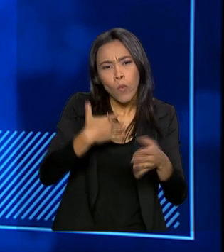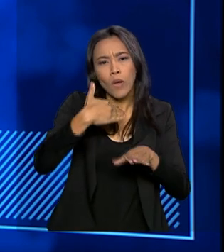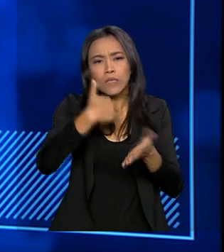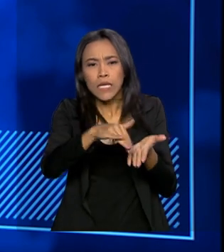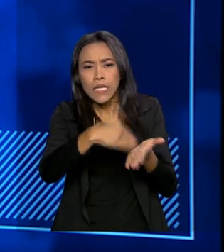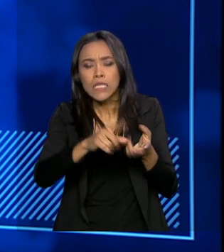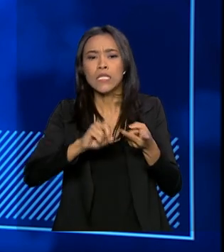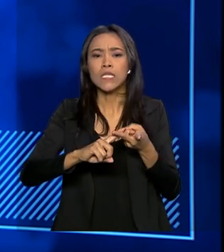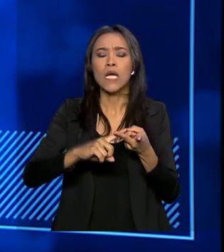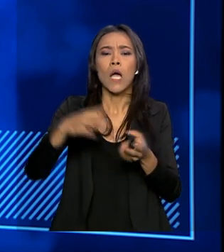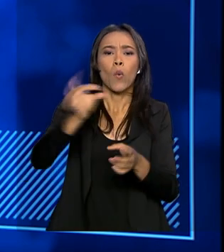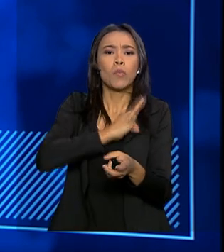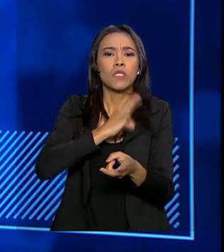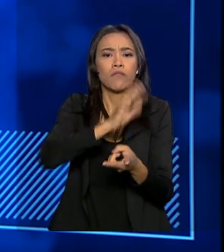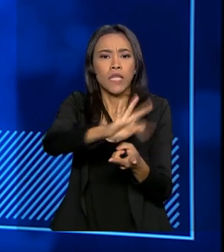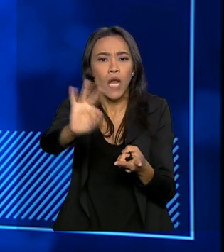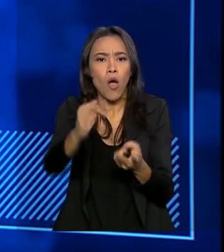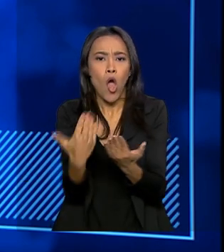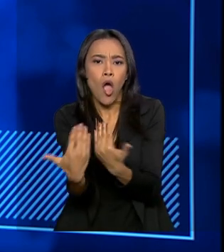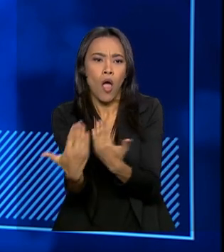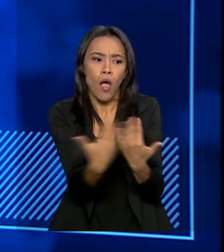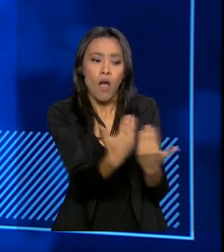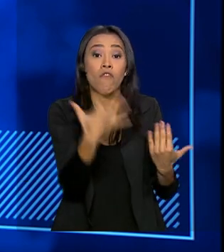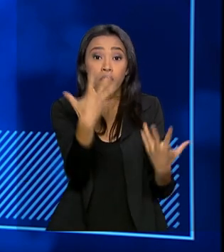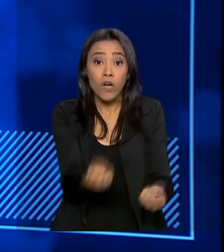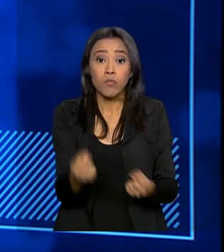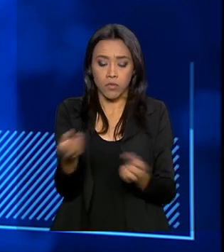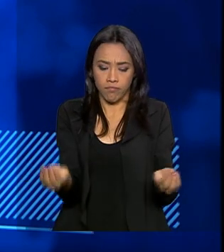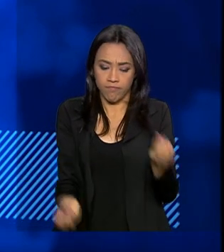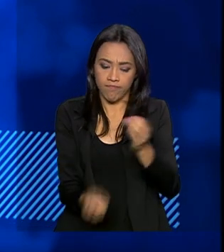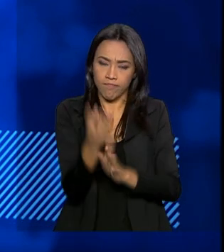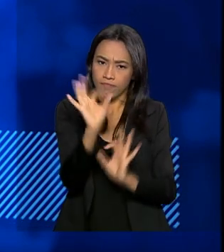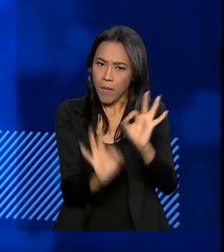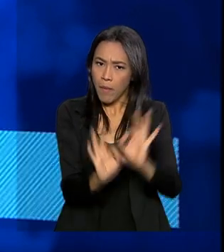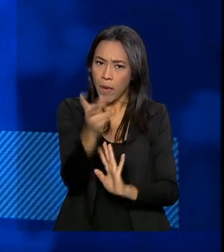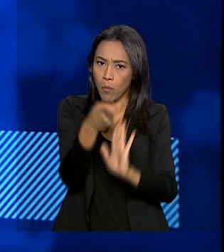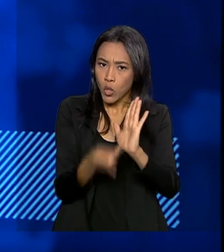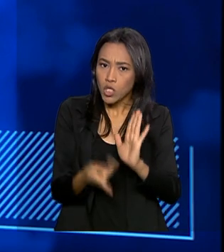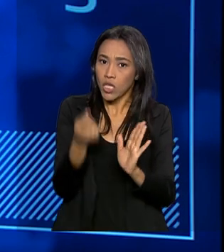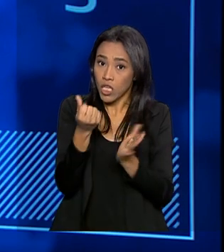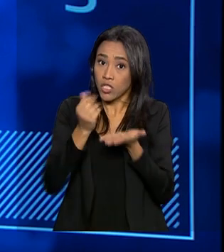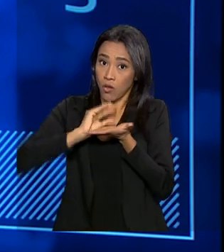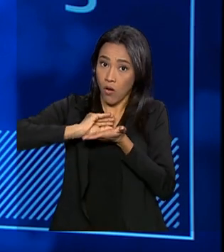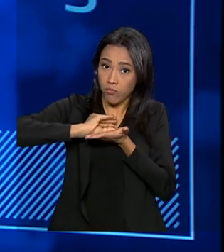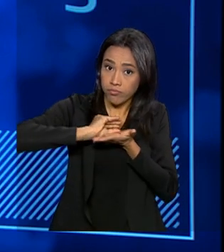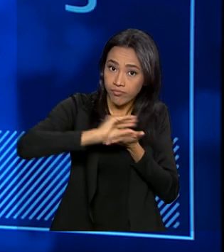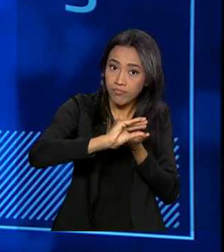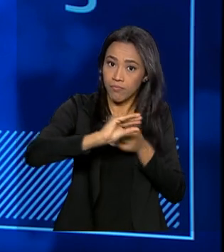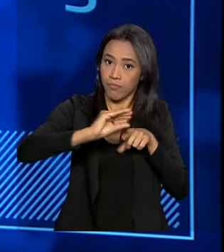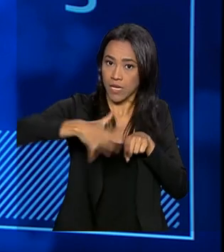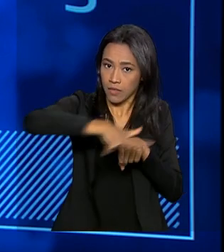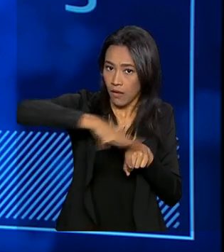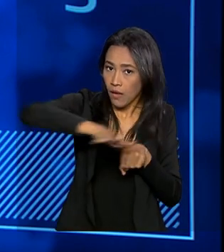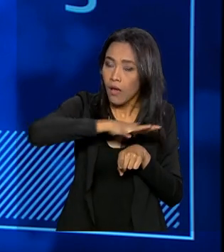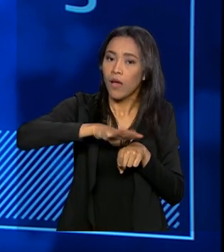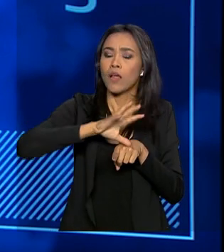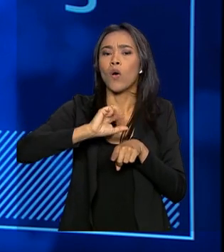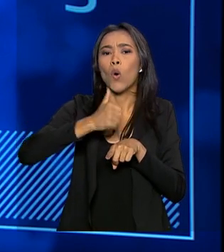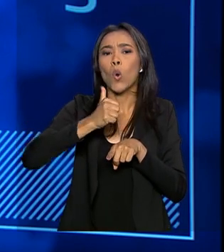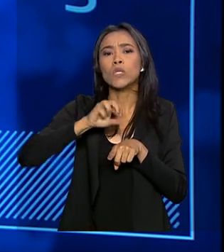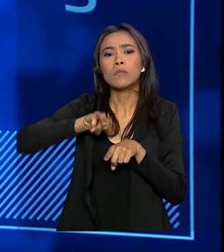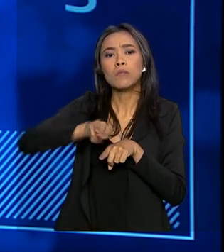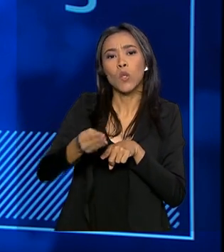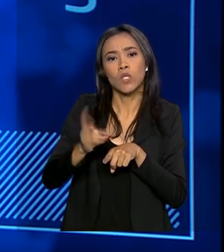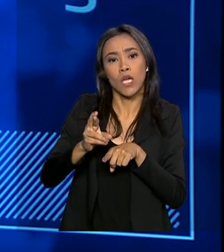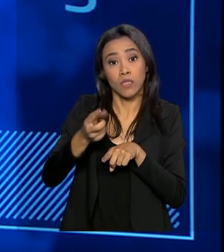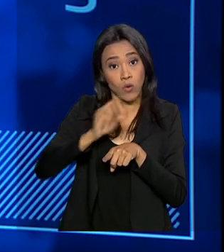com a Polícia Federal, inclusive vamos financiar um projeto com esses recursos oriundos do tráfico, nós vamos financiar um projeto em torno de 11 milhões de reais